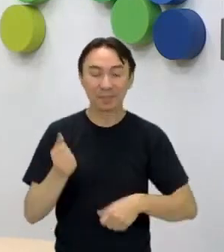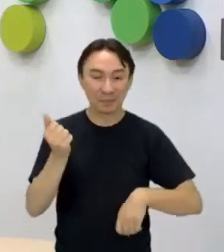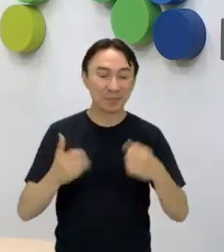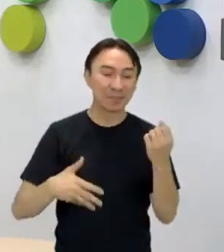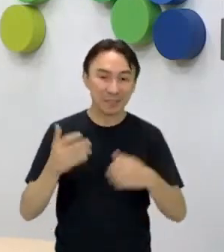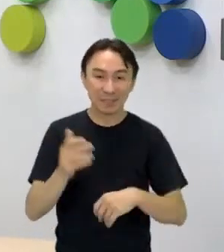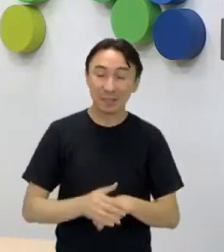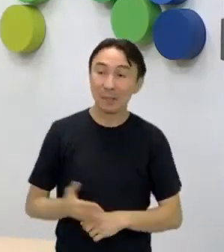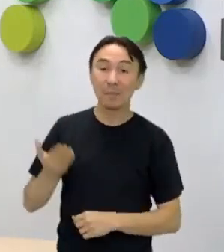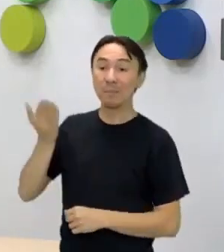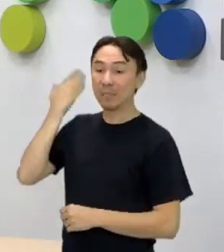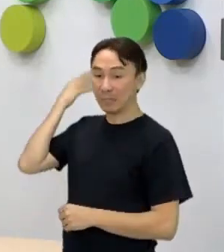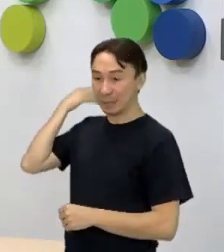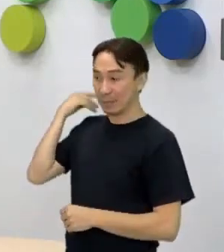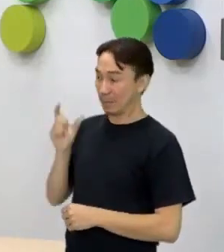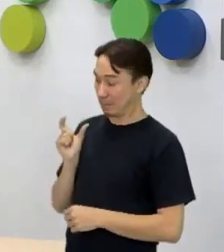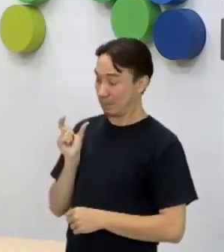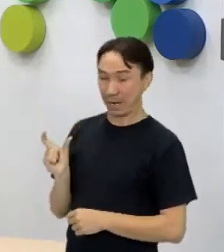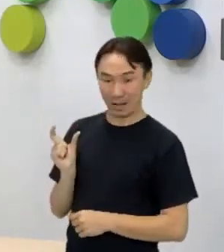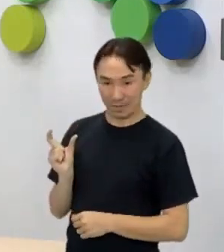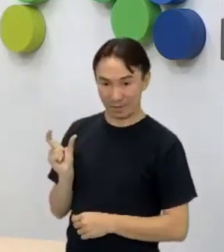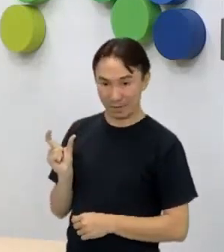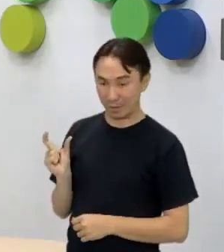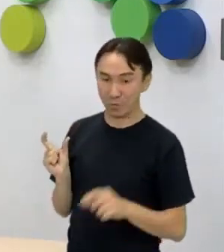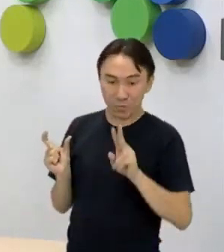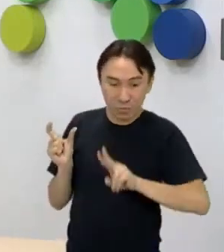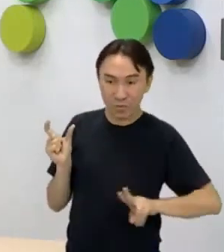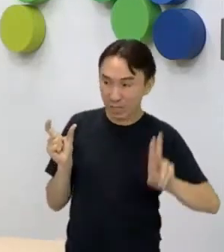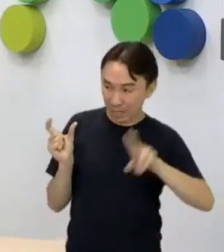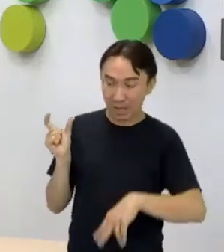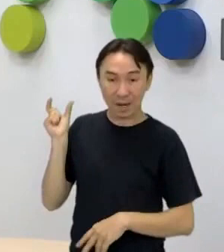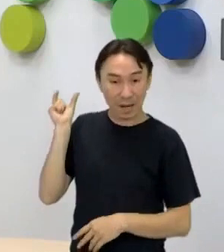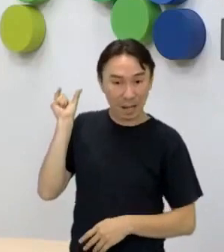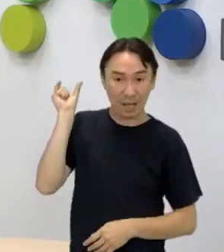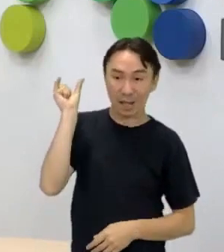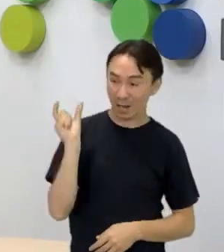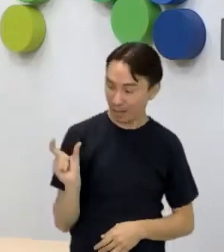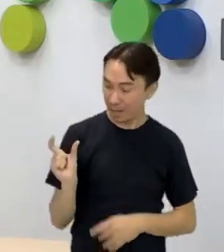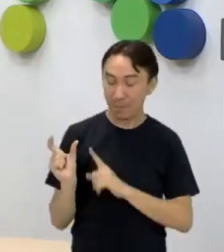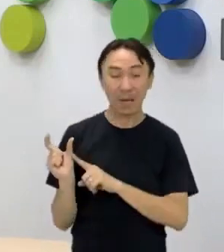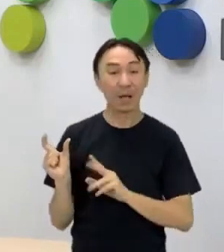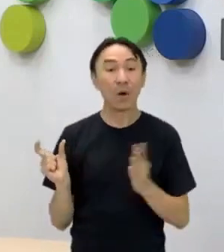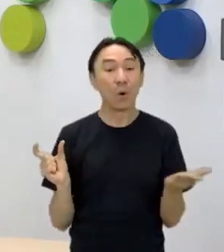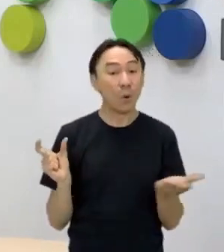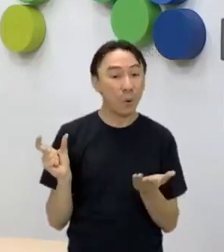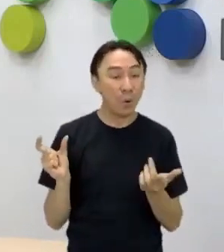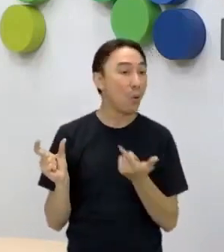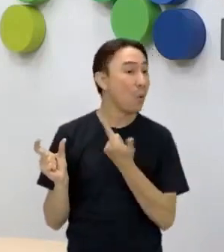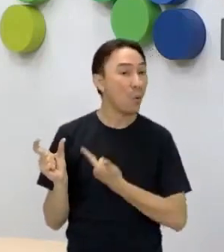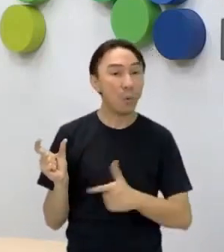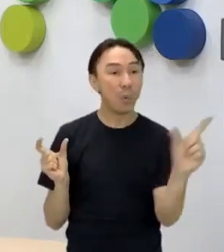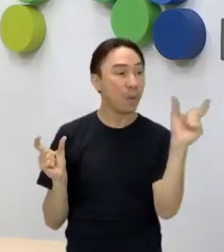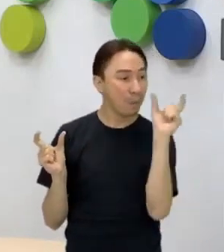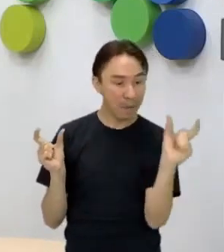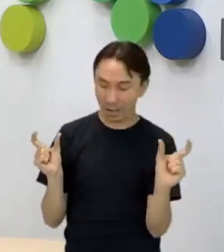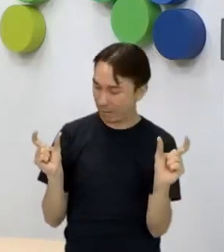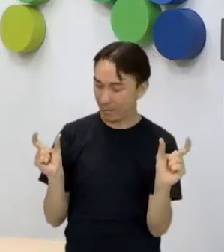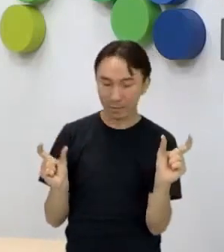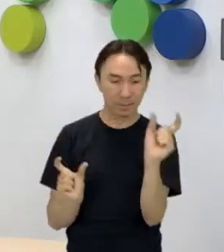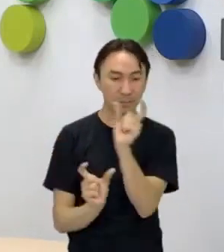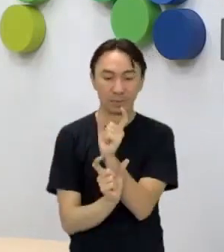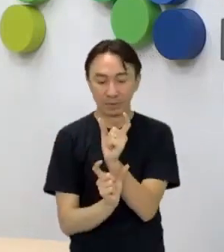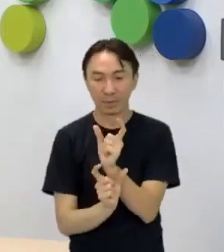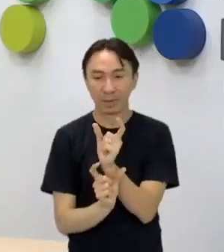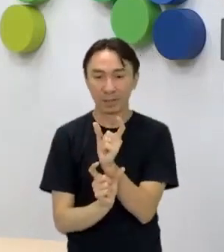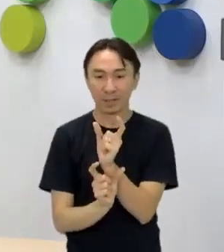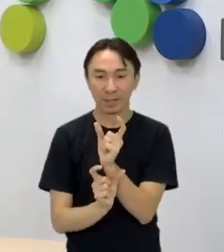que eram utilizadas em determinada época e que hoje tem um correspondente, né? Uma outra palavra, uma outra forma de dizer a